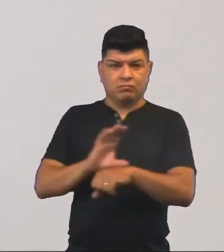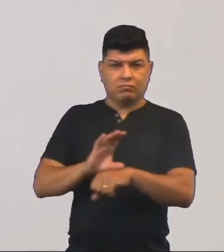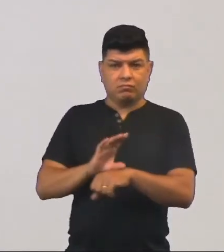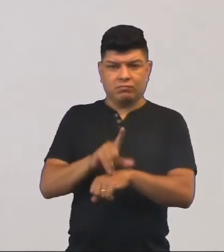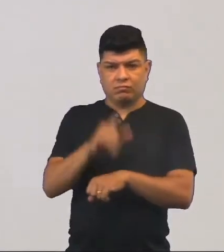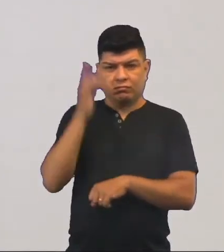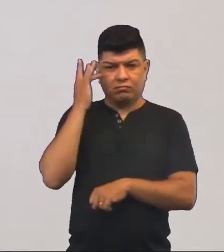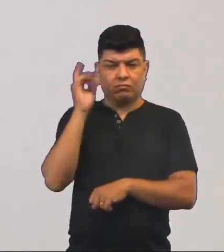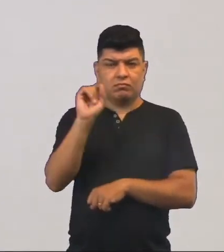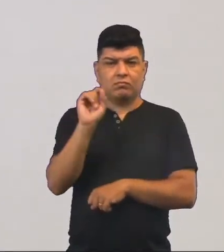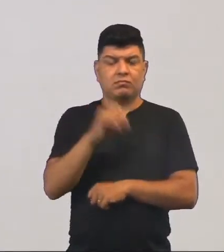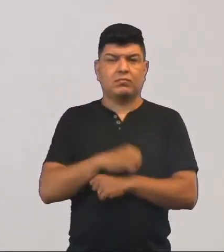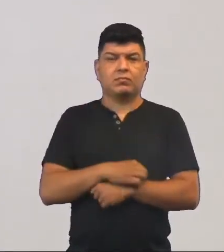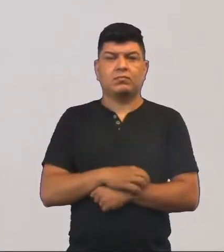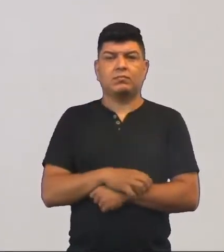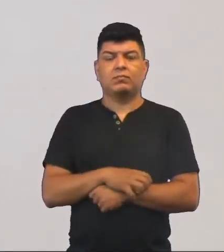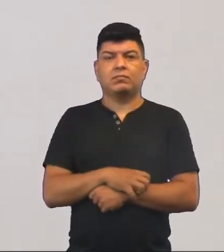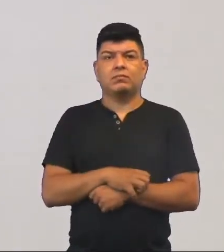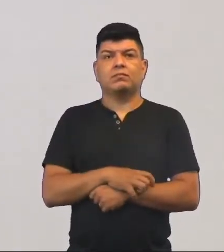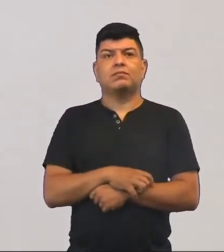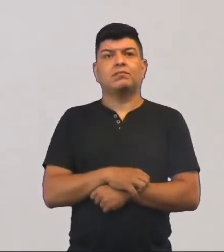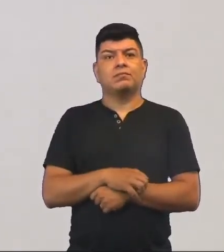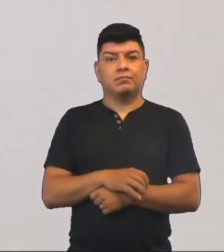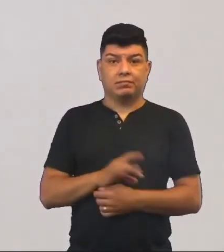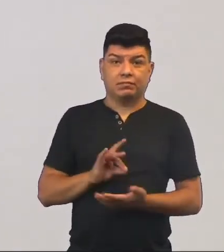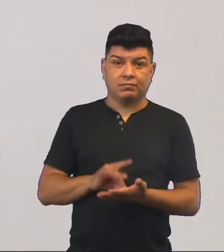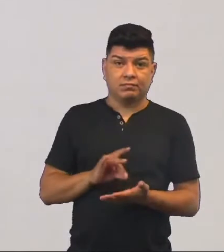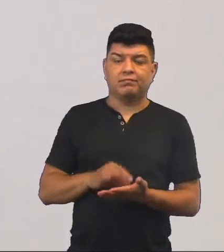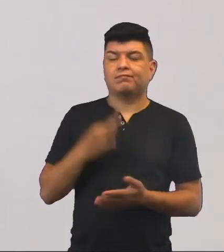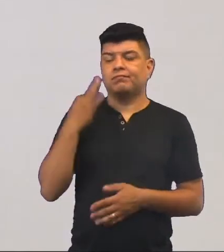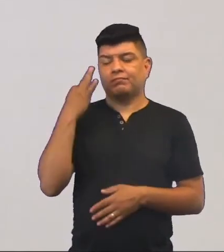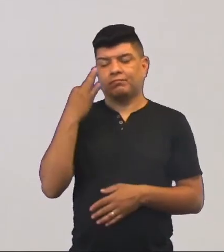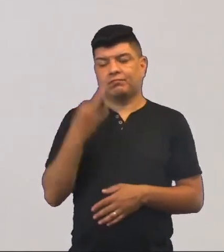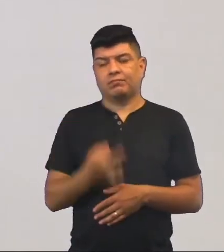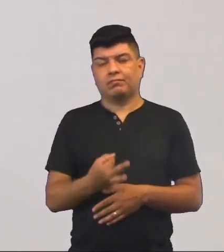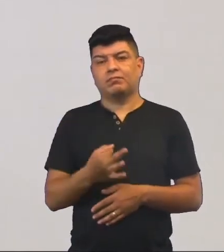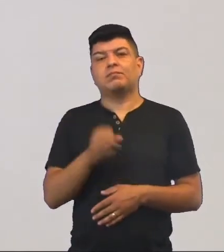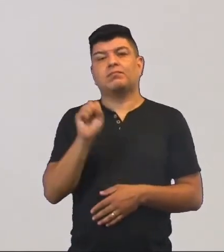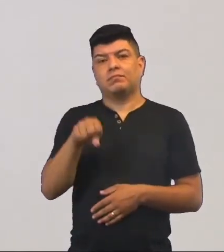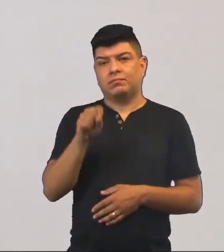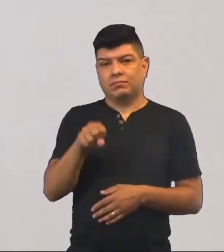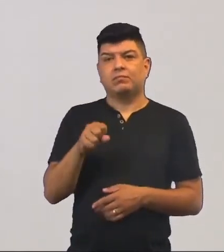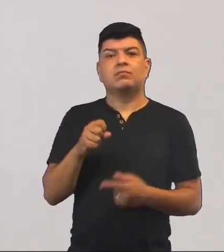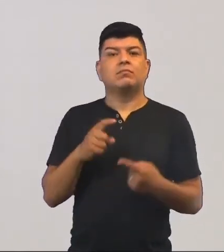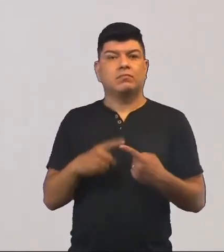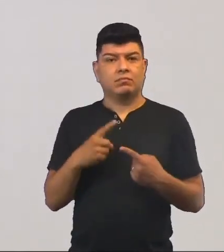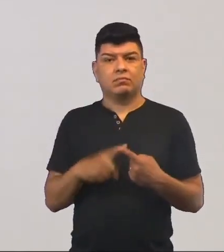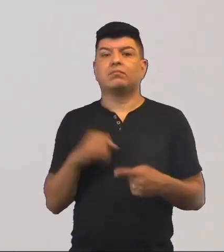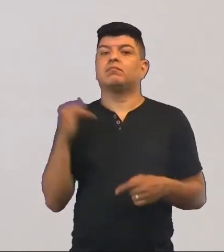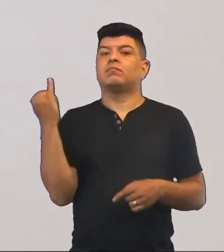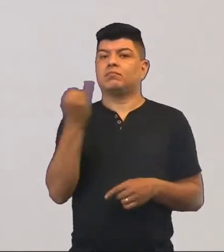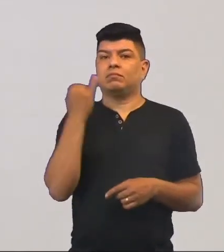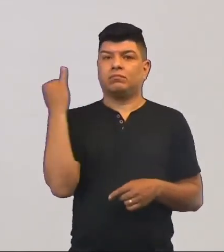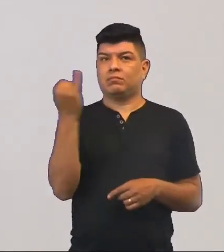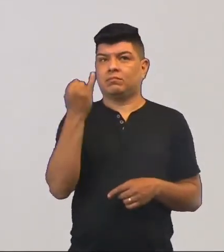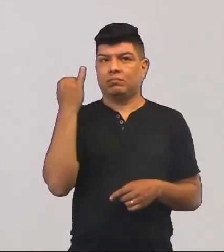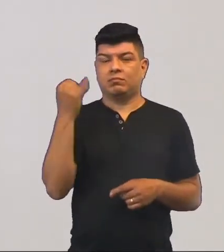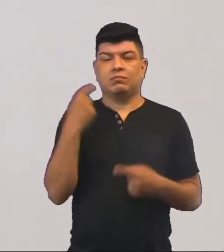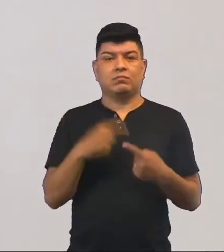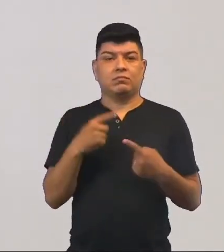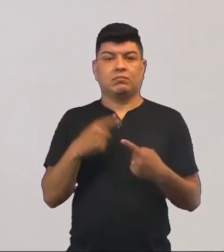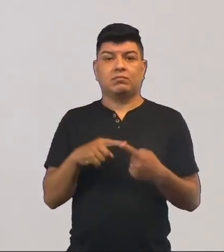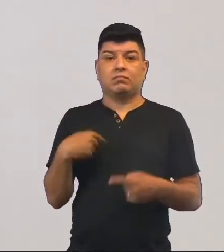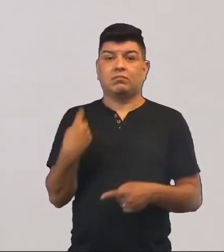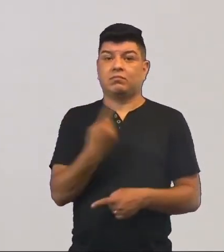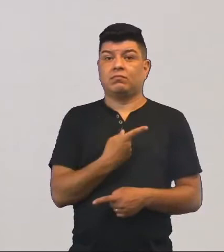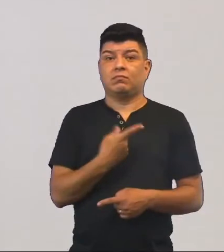O que você acha? Com certeza, você deve ter dito que sim. É muito importante. Porque